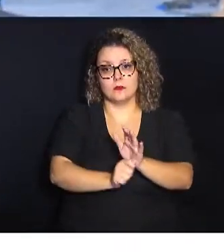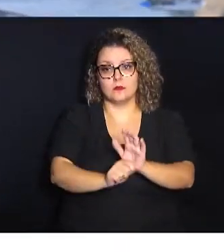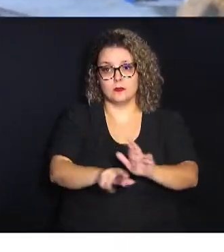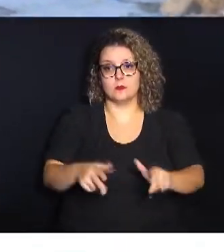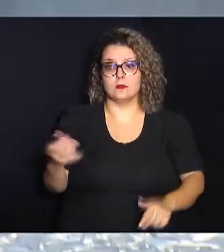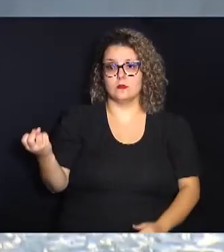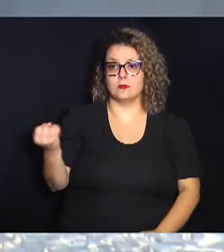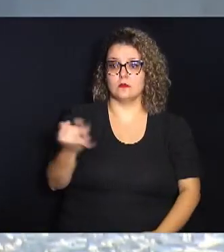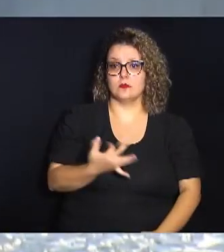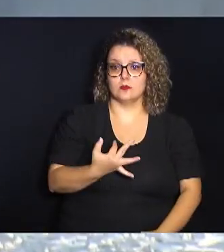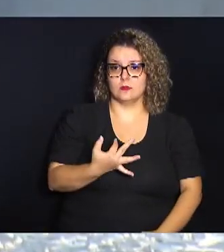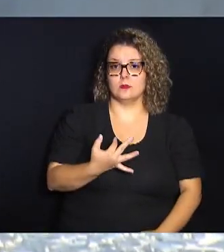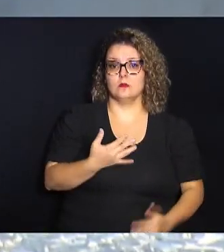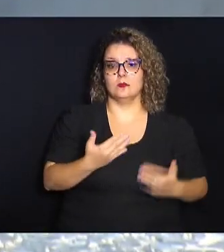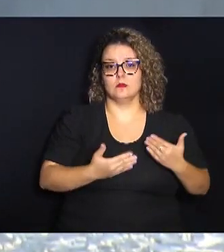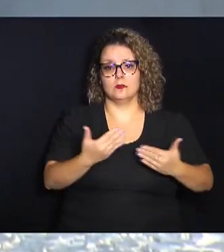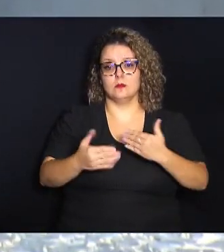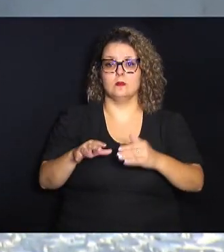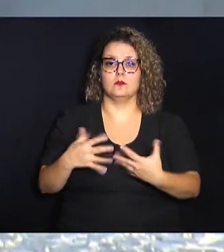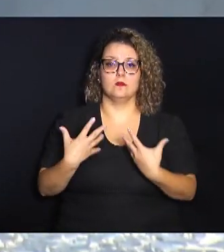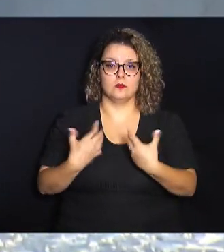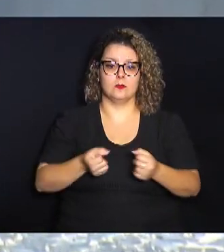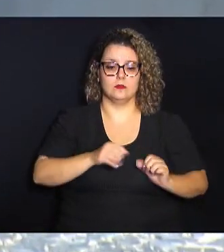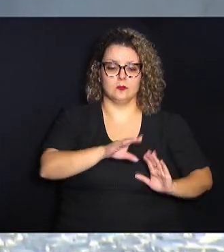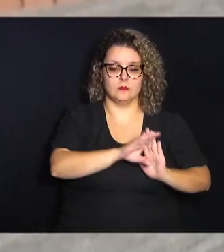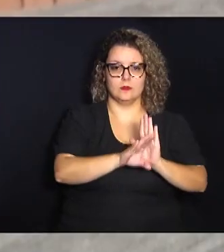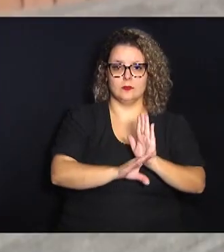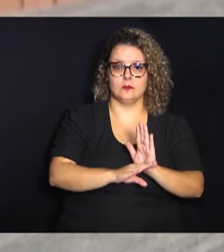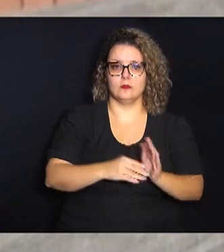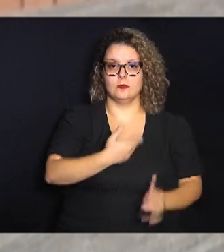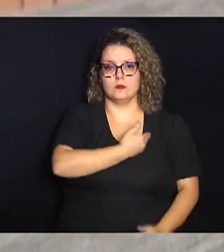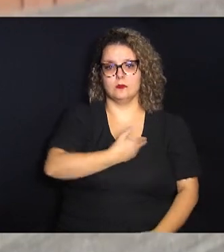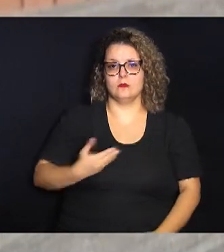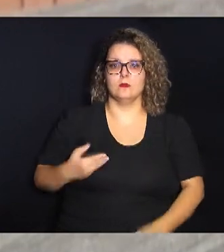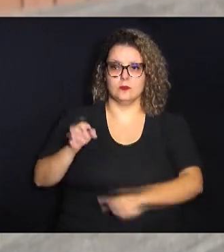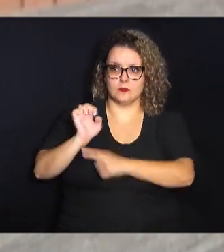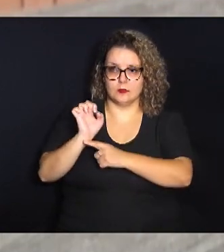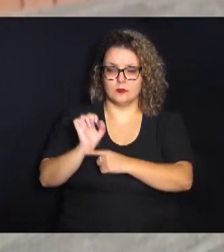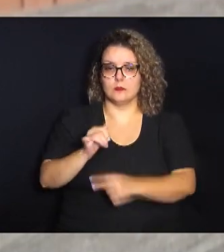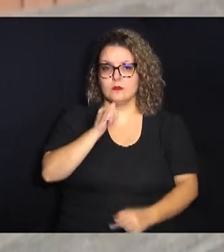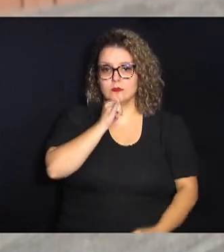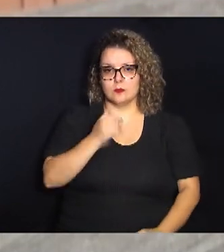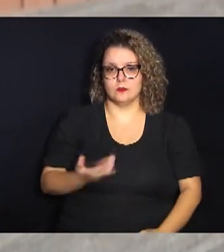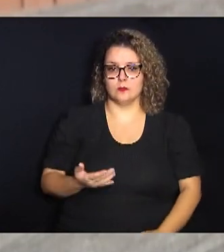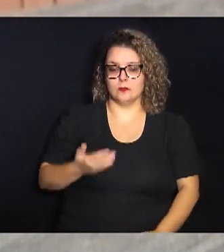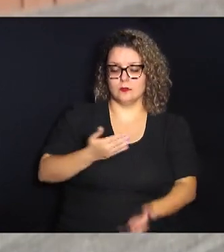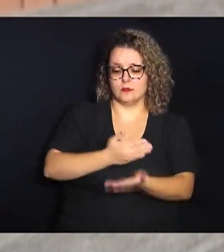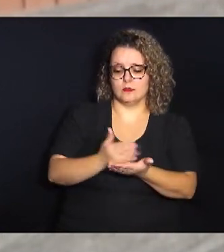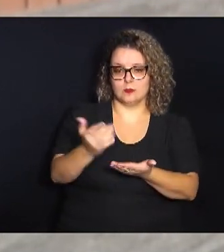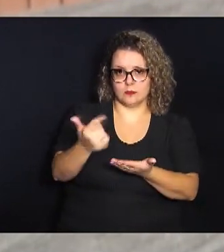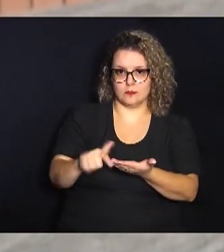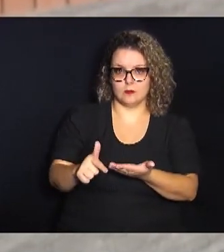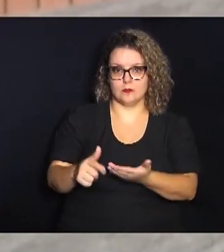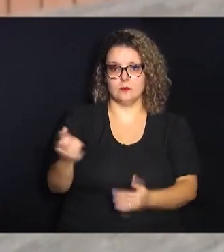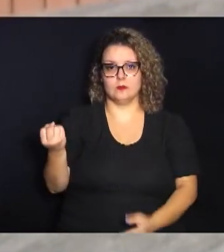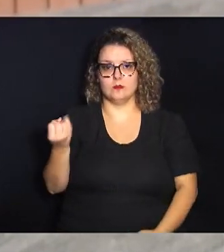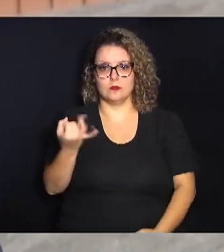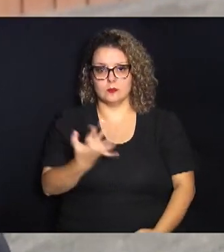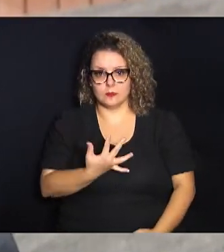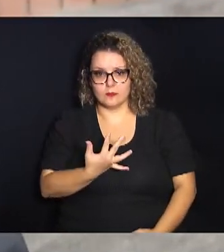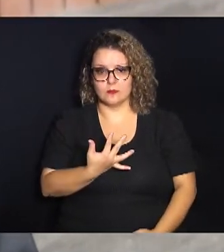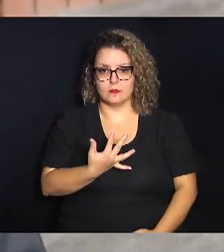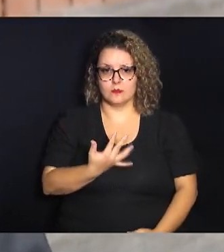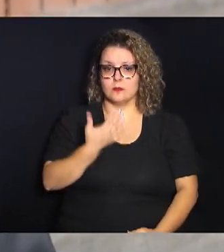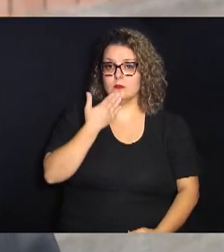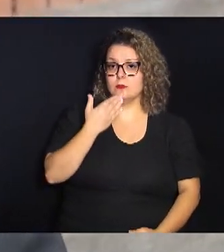aderiram a programas oferecidos pelo governo do estado Por exemplo que é o programa Recomeço quantos foram encaminhados hoje